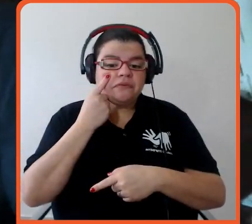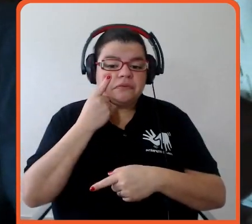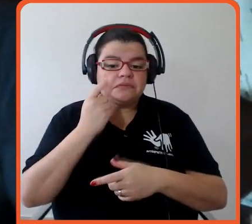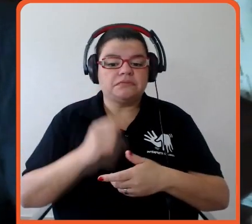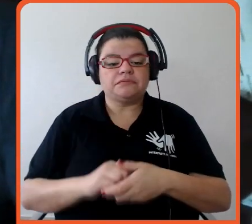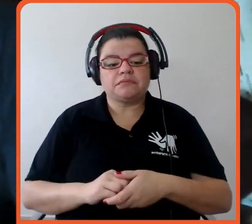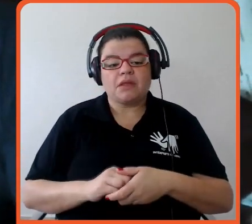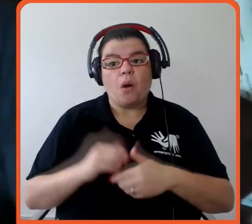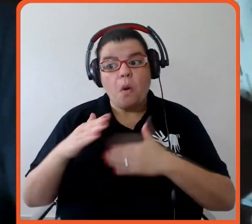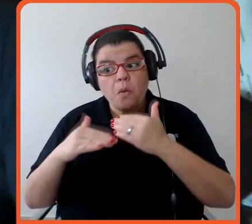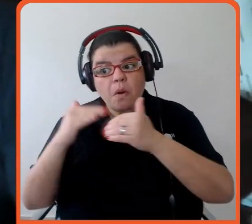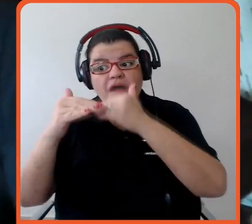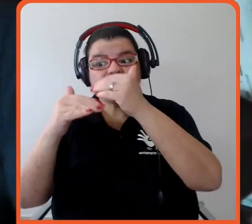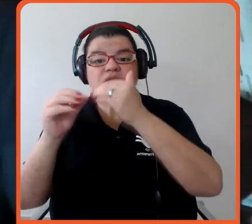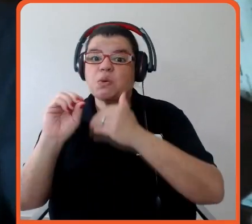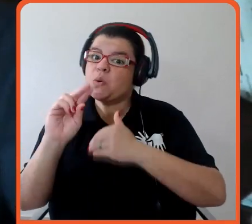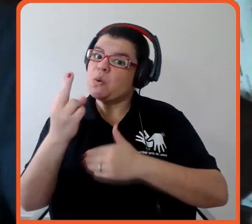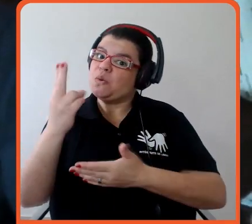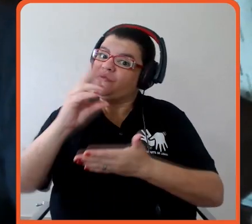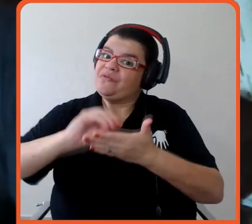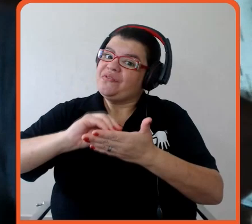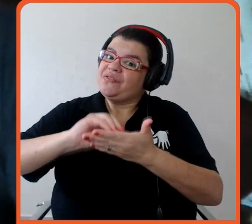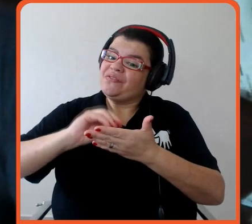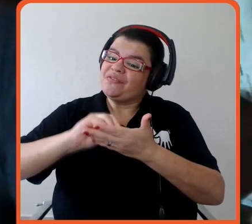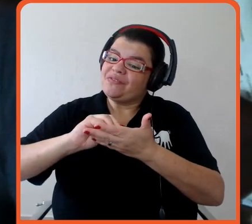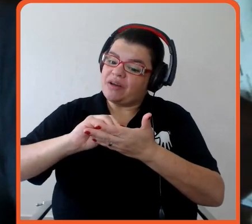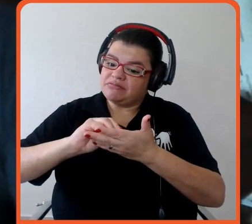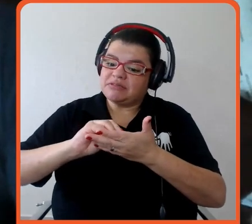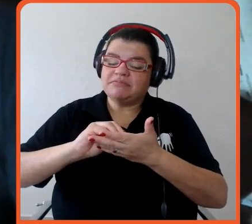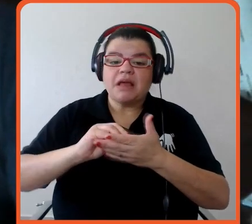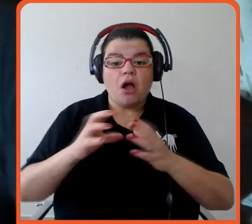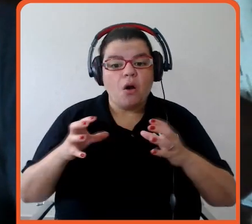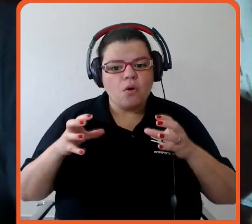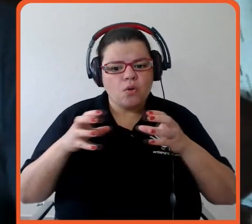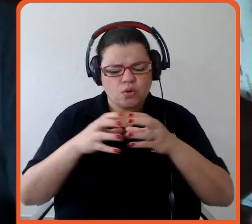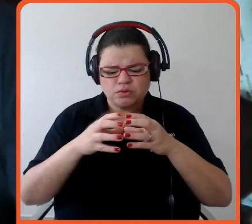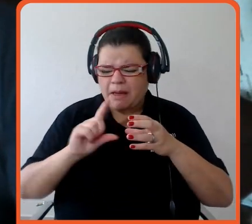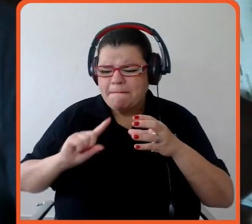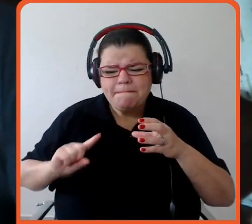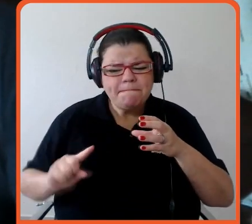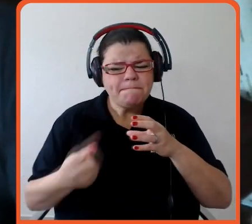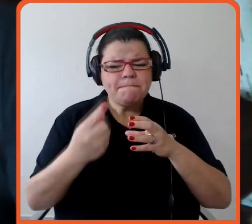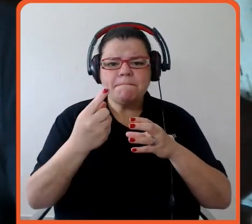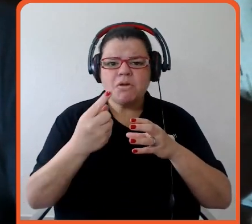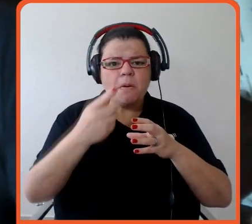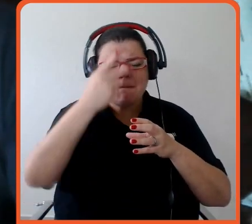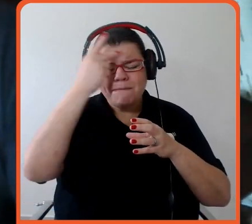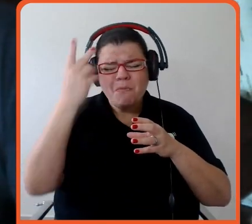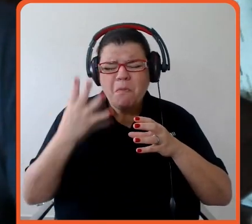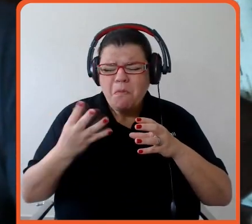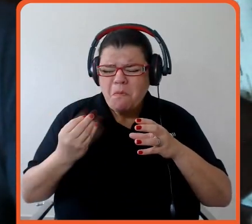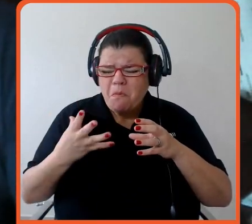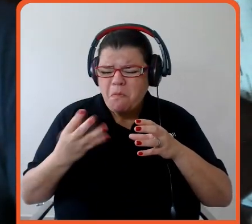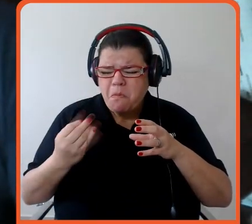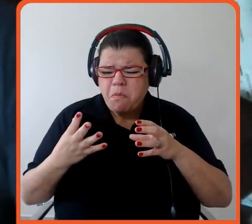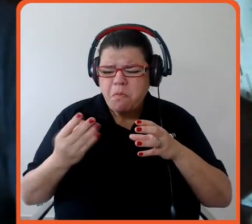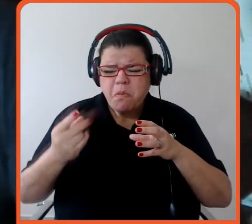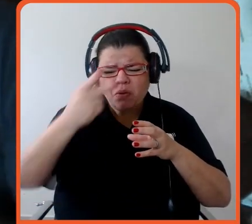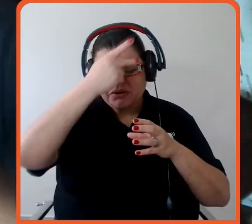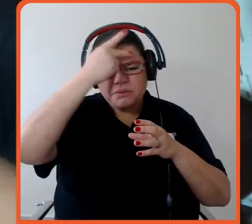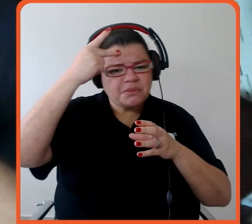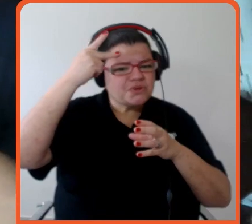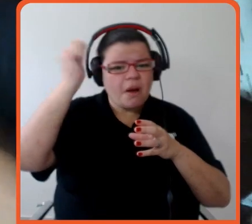acho que o tamanho dessa delegação, muita gente lá brasileira, muita gente costurando